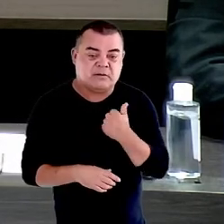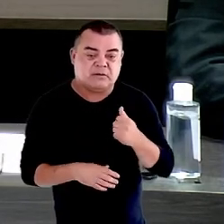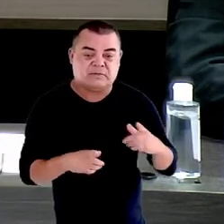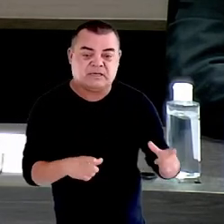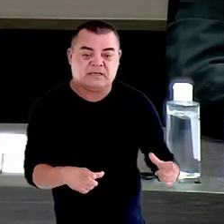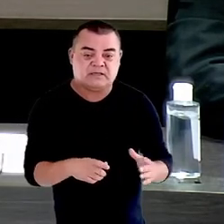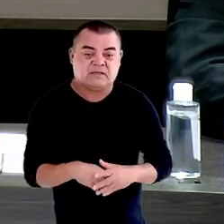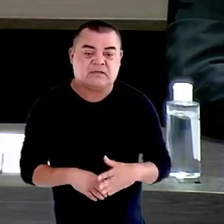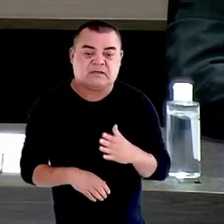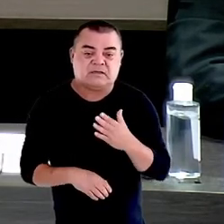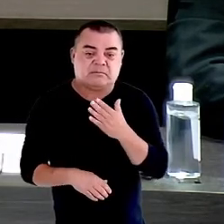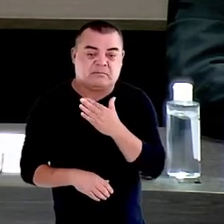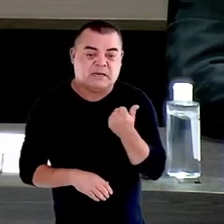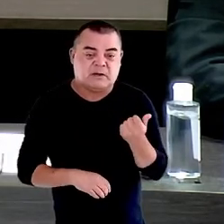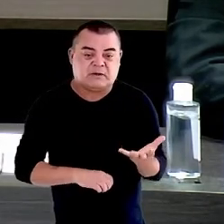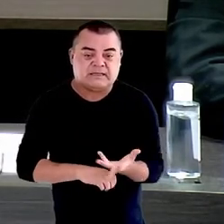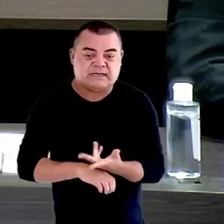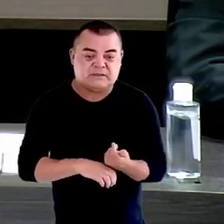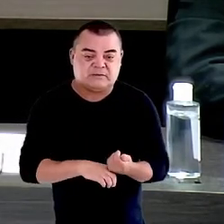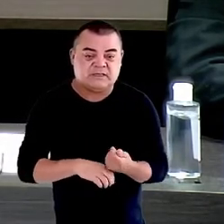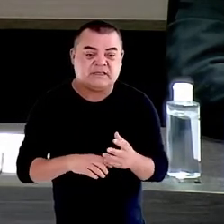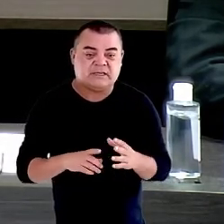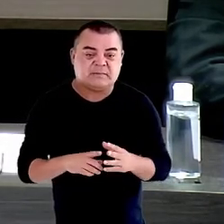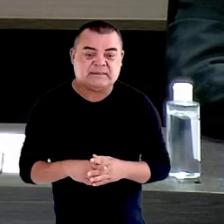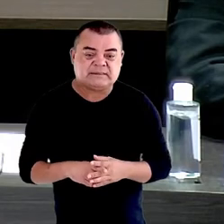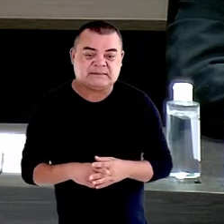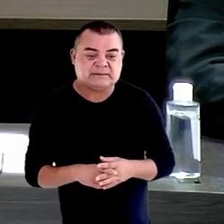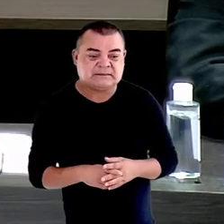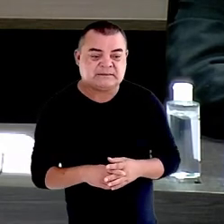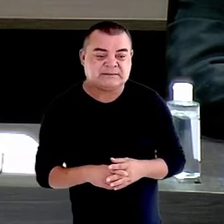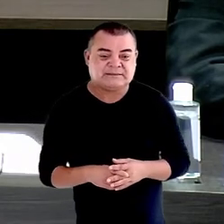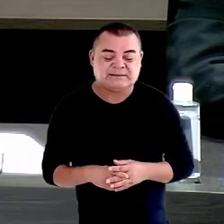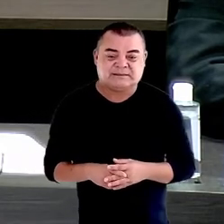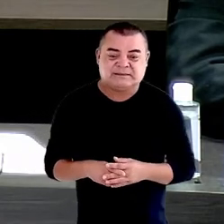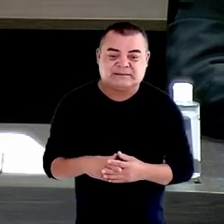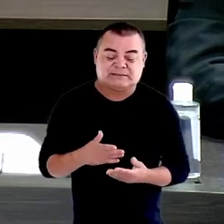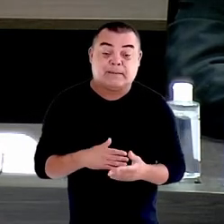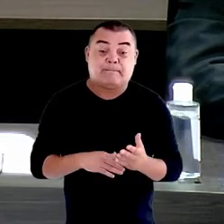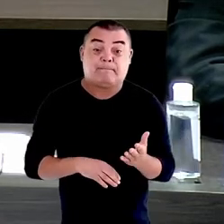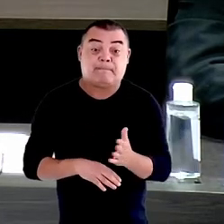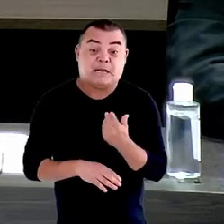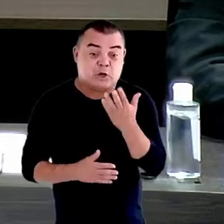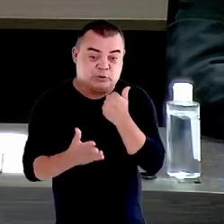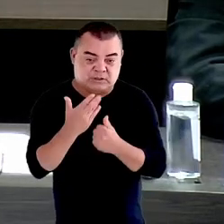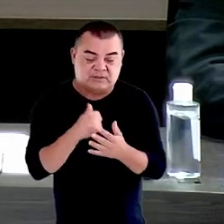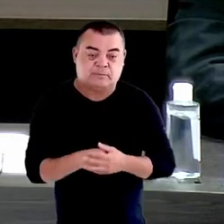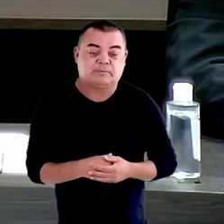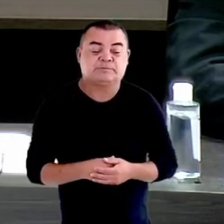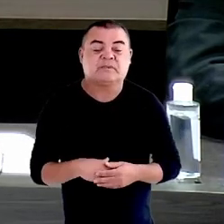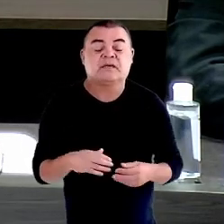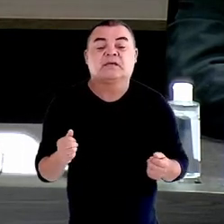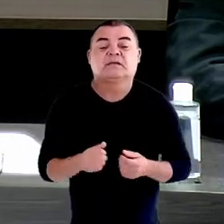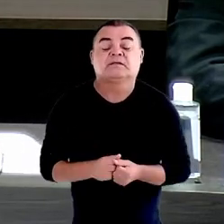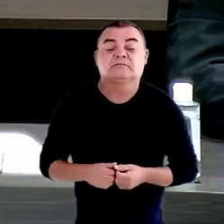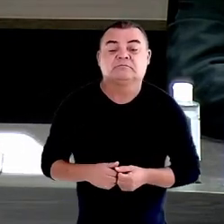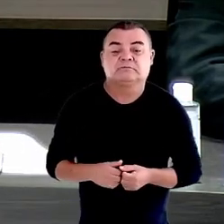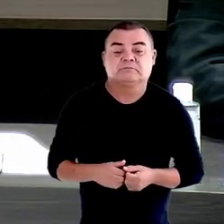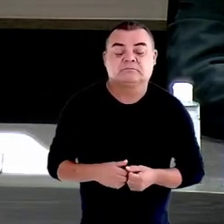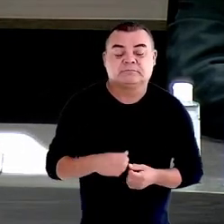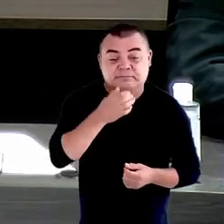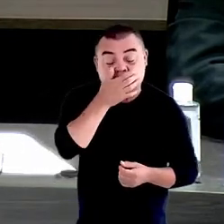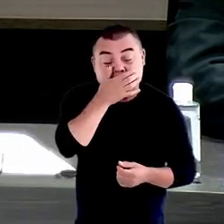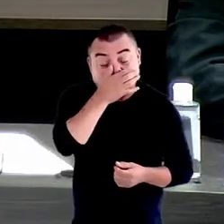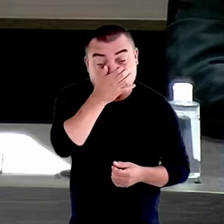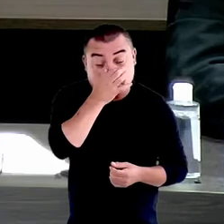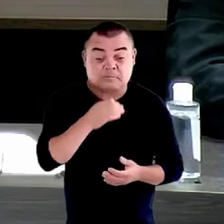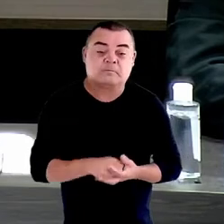não por nós, mas pela Organização das Nações Unidas, através do seu braço para alimentação e